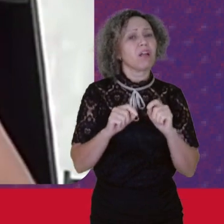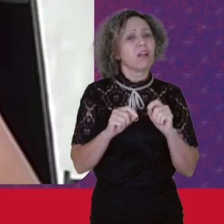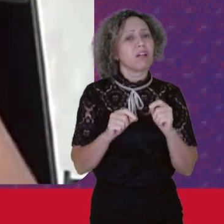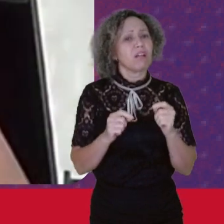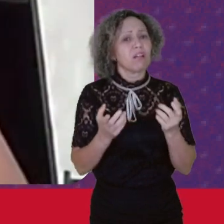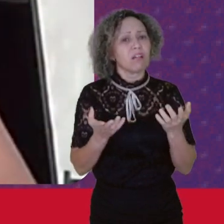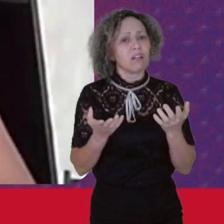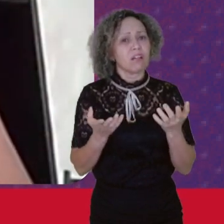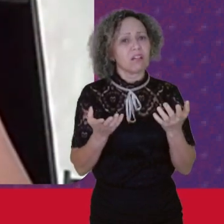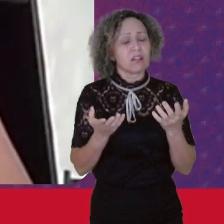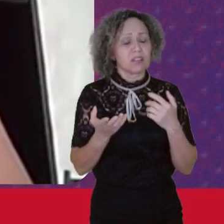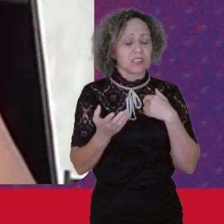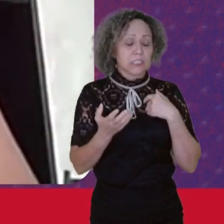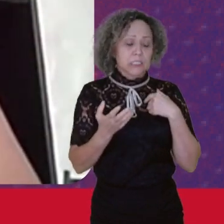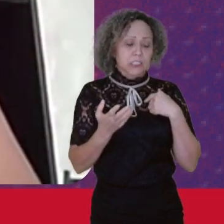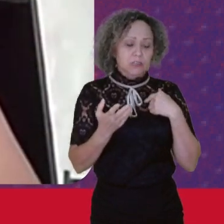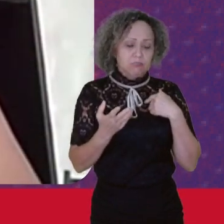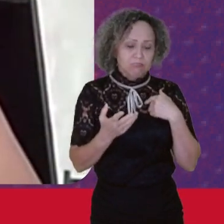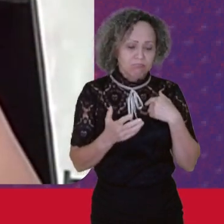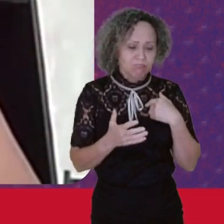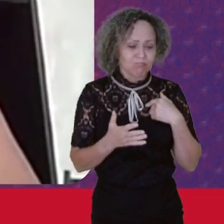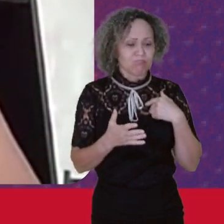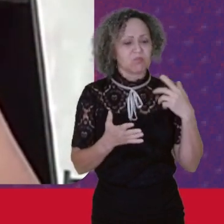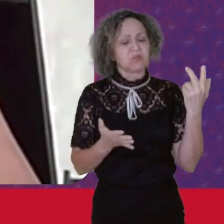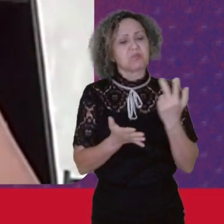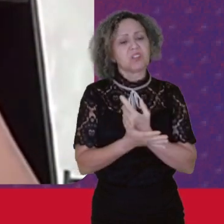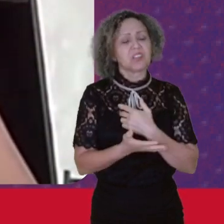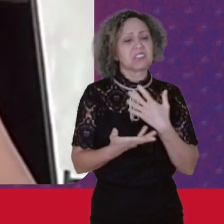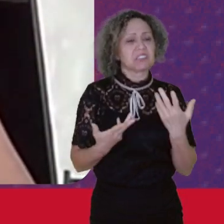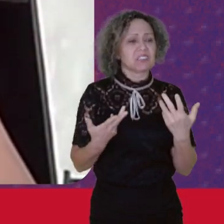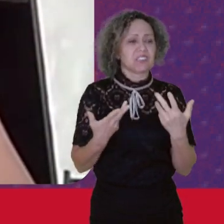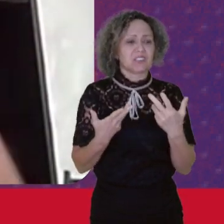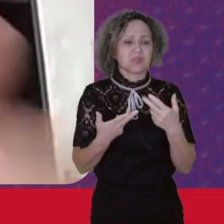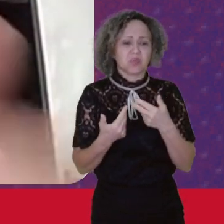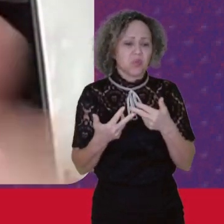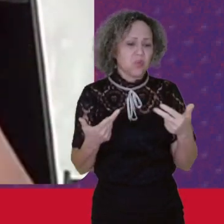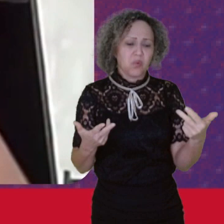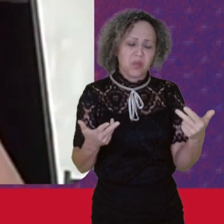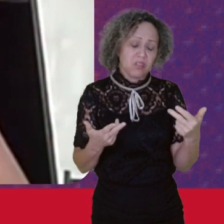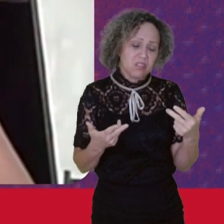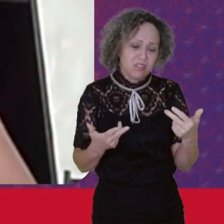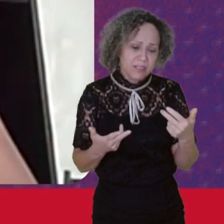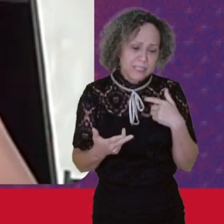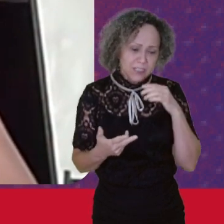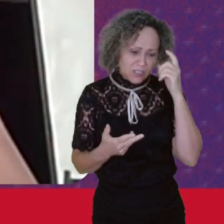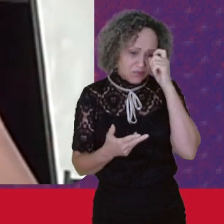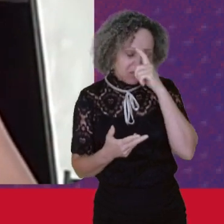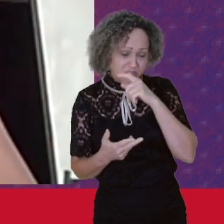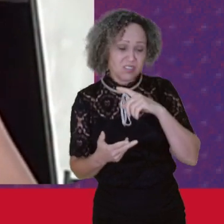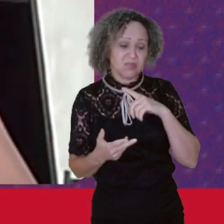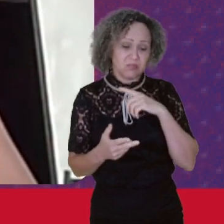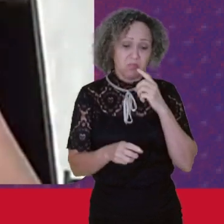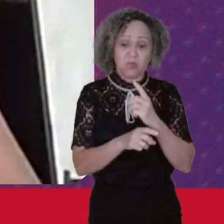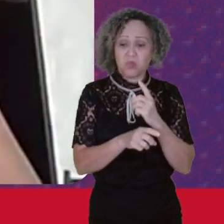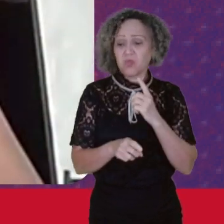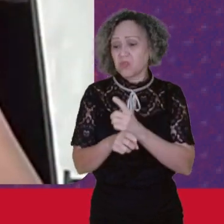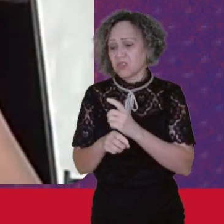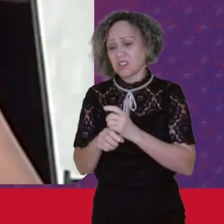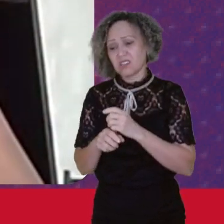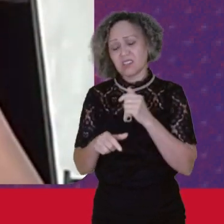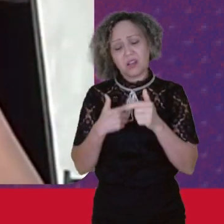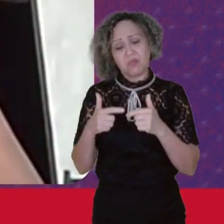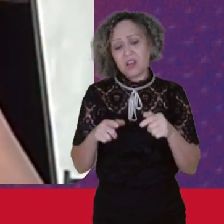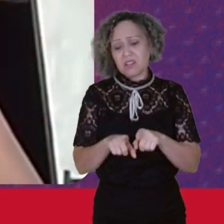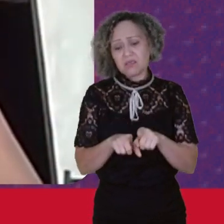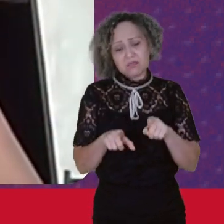Às circunstâncias Do dia a dia Eu até Que poderia ter aceitado Nesse emprego Mas Nessa entrevista